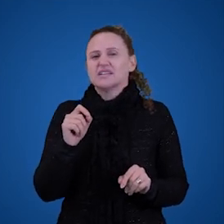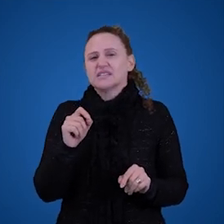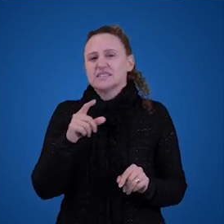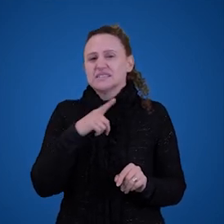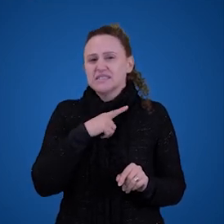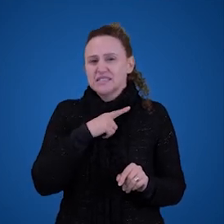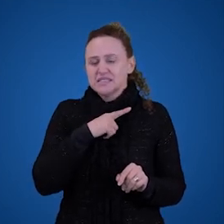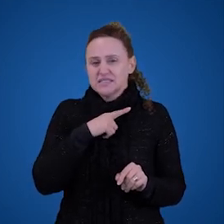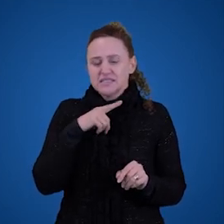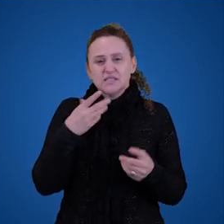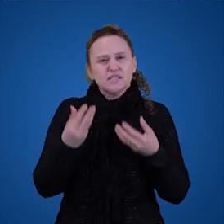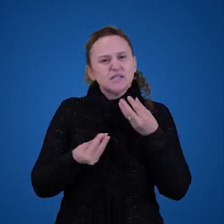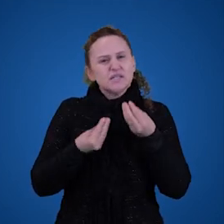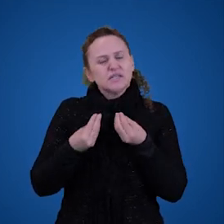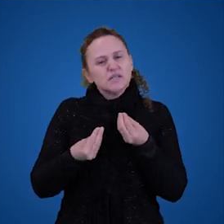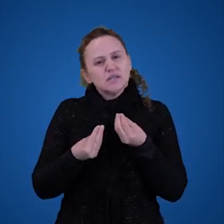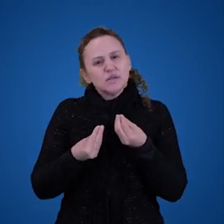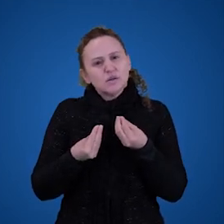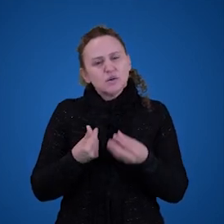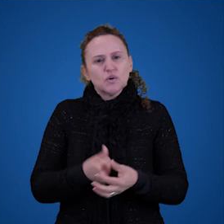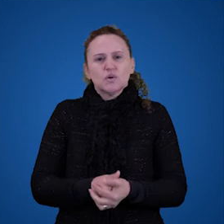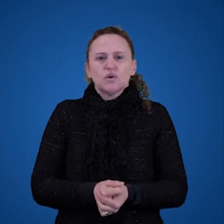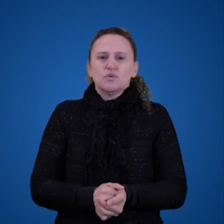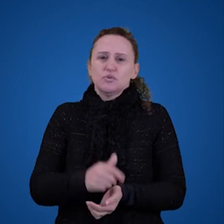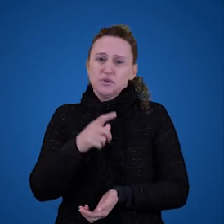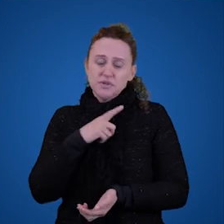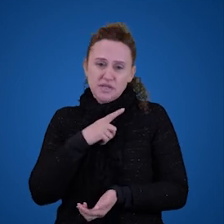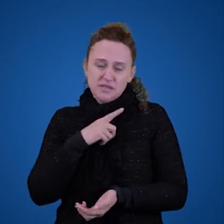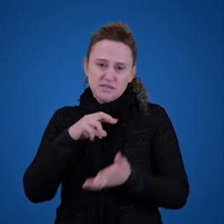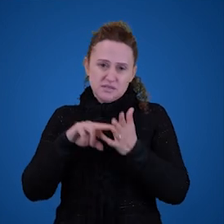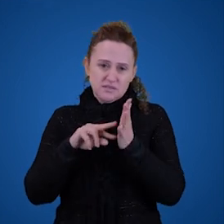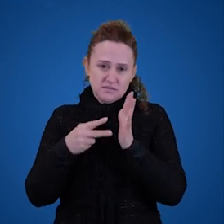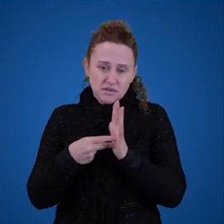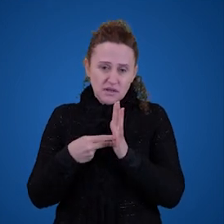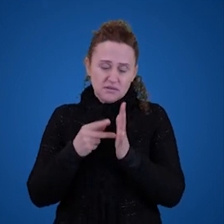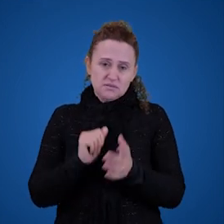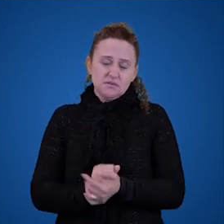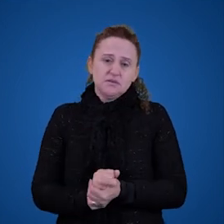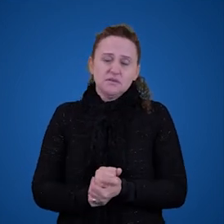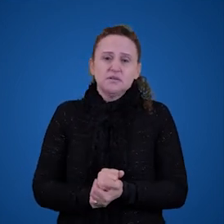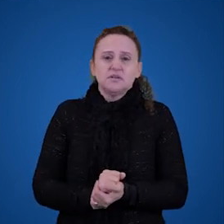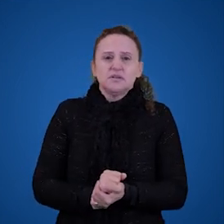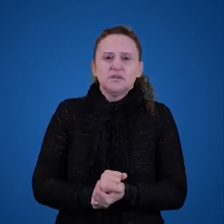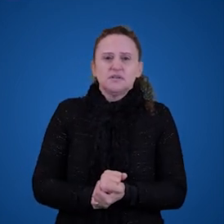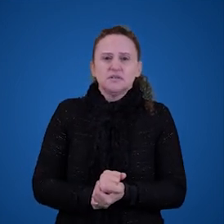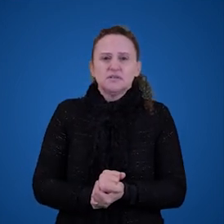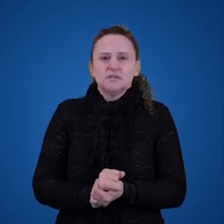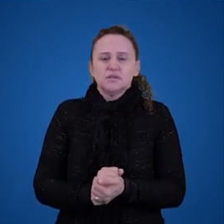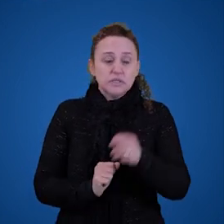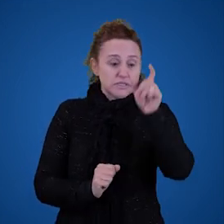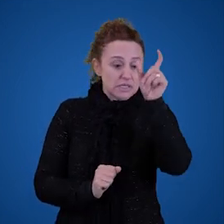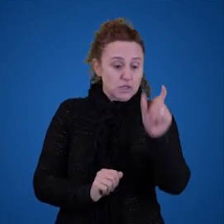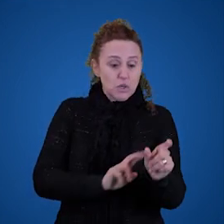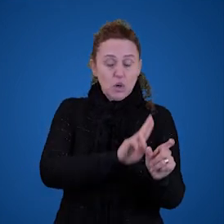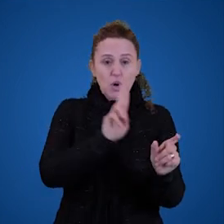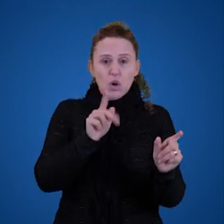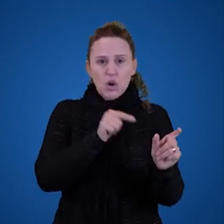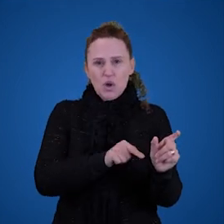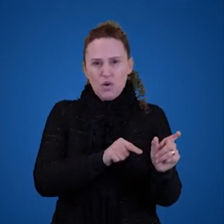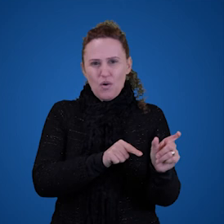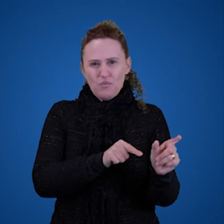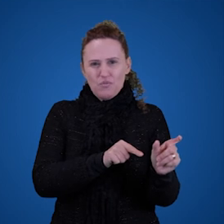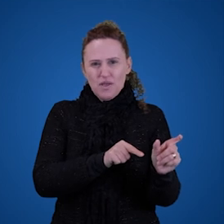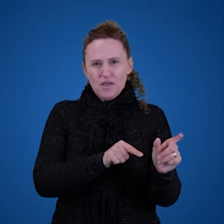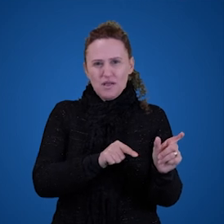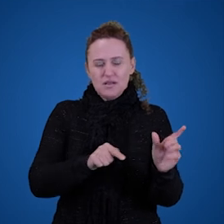falhar em explicar como os termos singulares adquirem significado porque parece que o nome Alberto Caeiro tem outro significado que